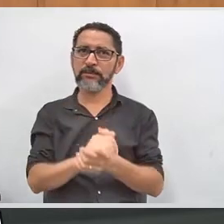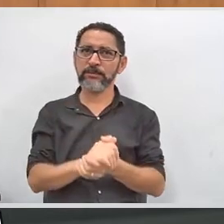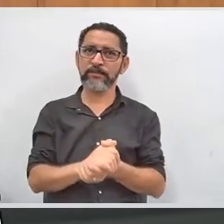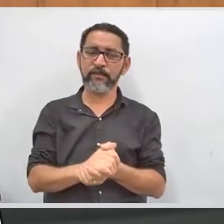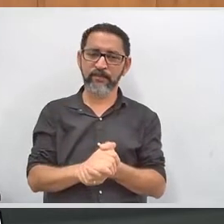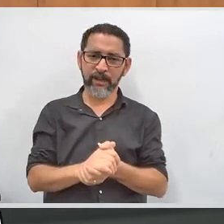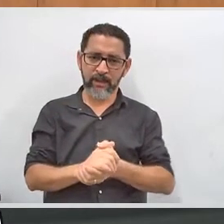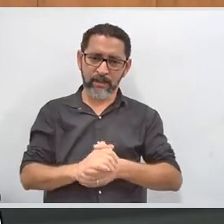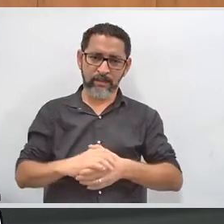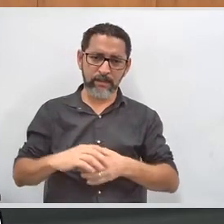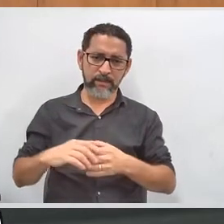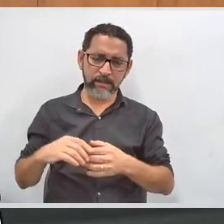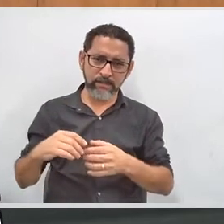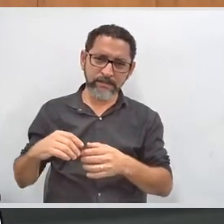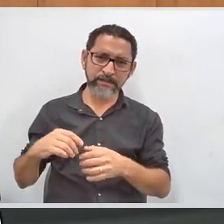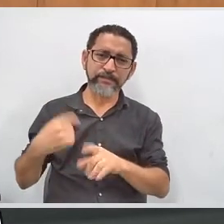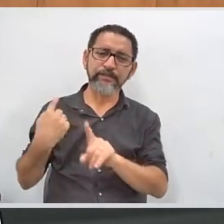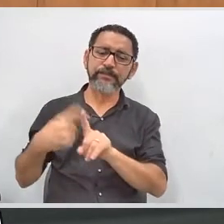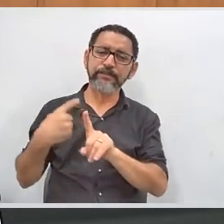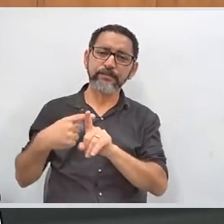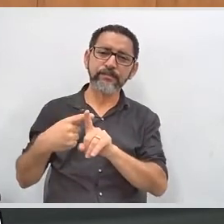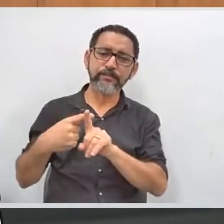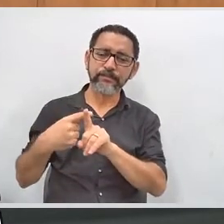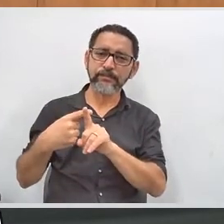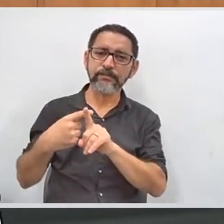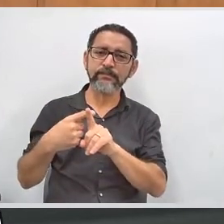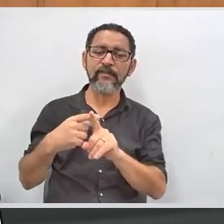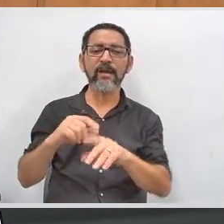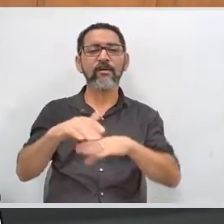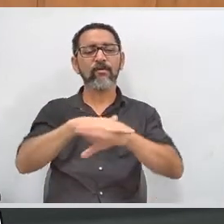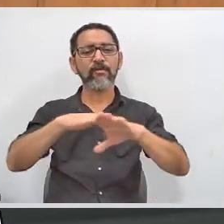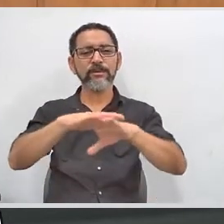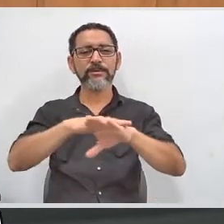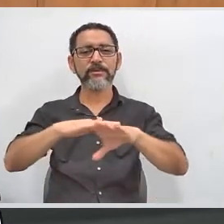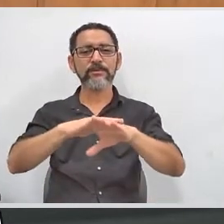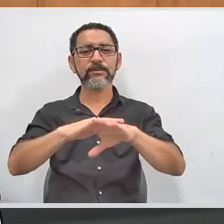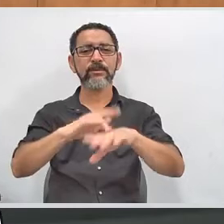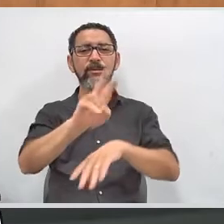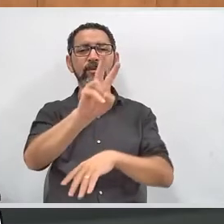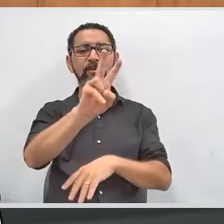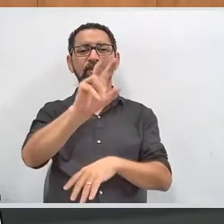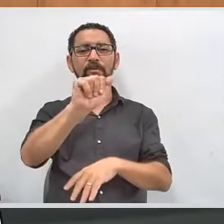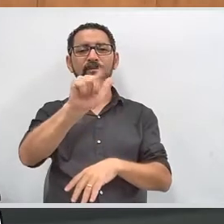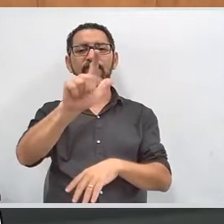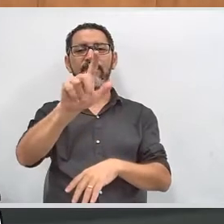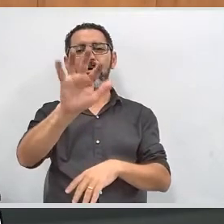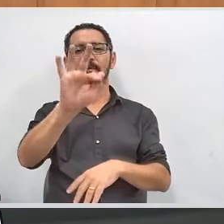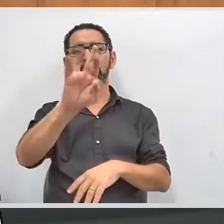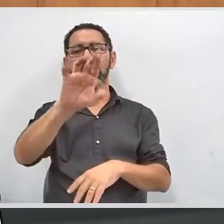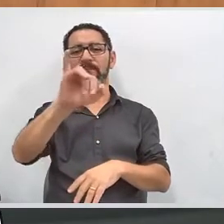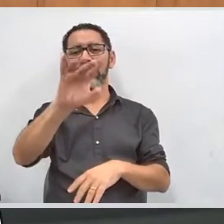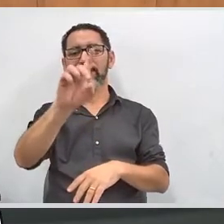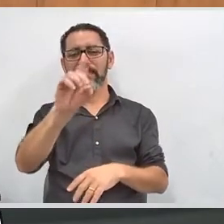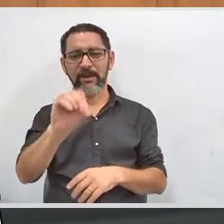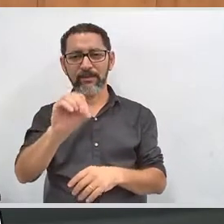E, quando nós estávamos lá no gabinete conversando, doutor Valfrido, doutor Eduardo e eu, discutíamos